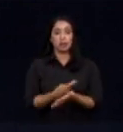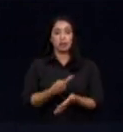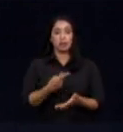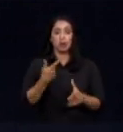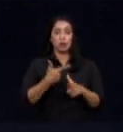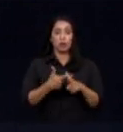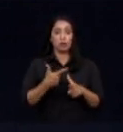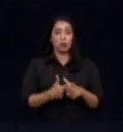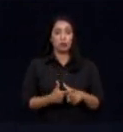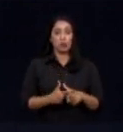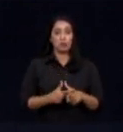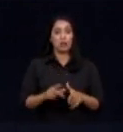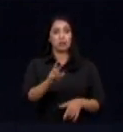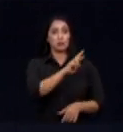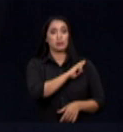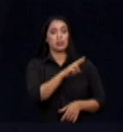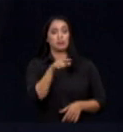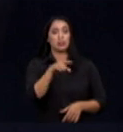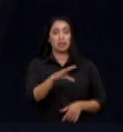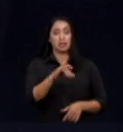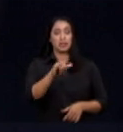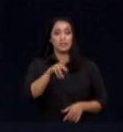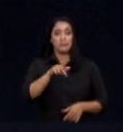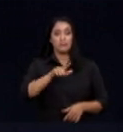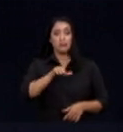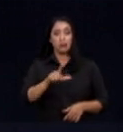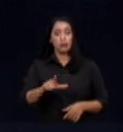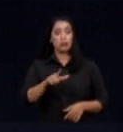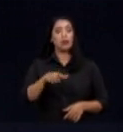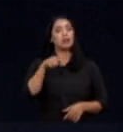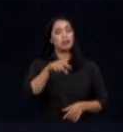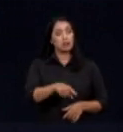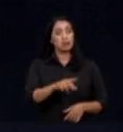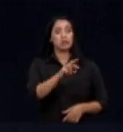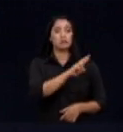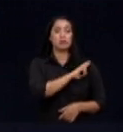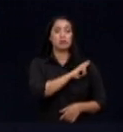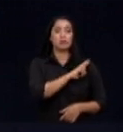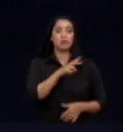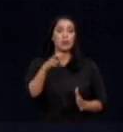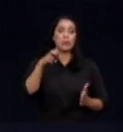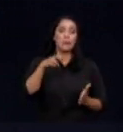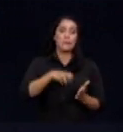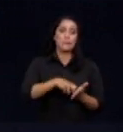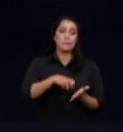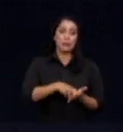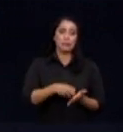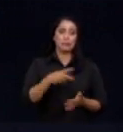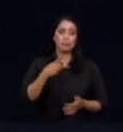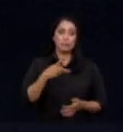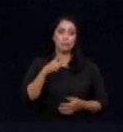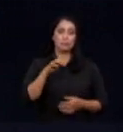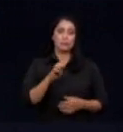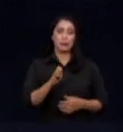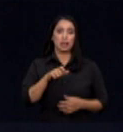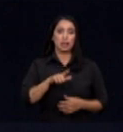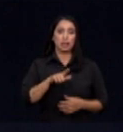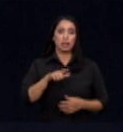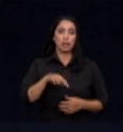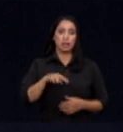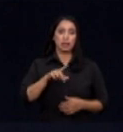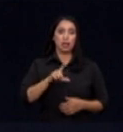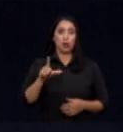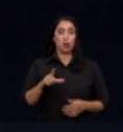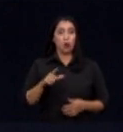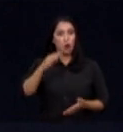região, tendo em vista a responsabilidade civil objetiva, além das possíveis responsabilizações penais. Então, cumprir a lei